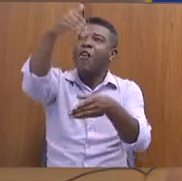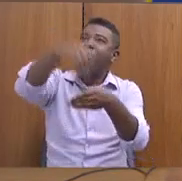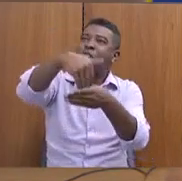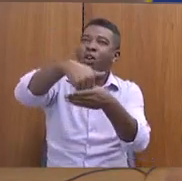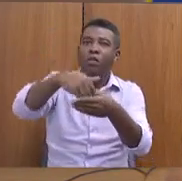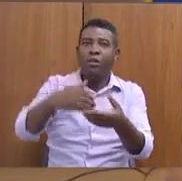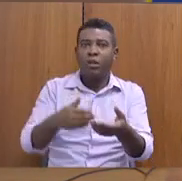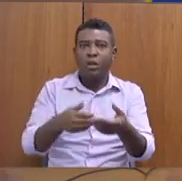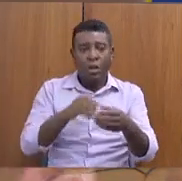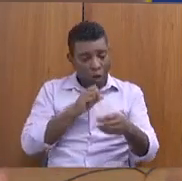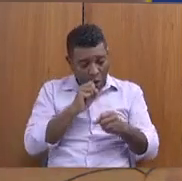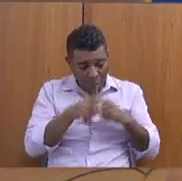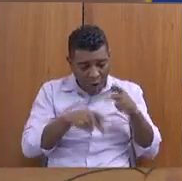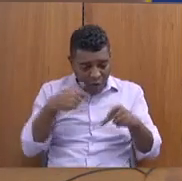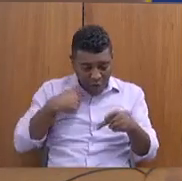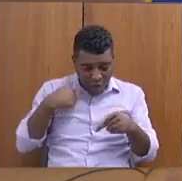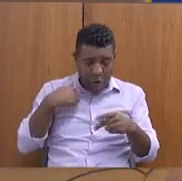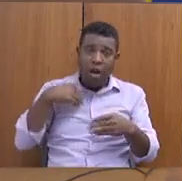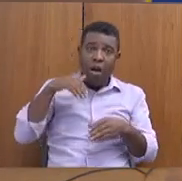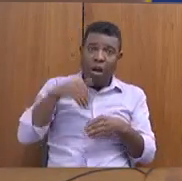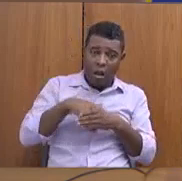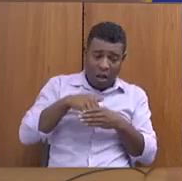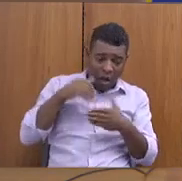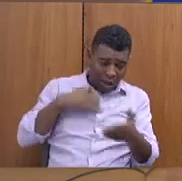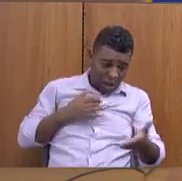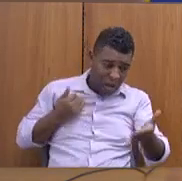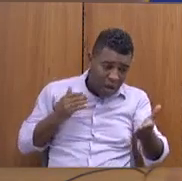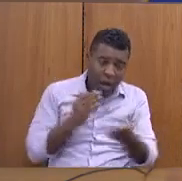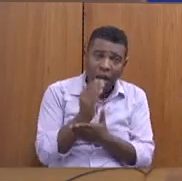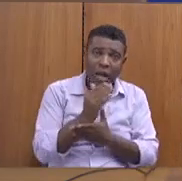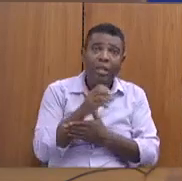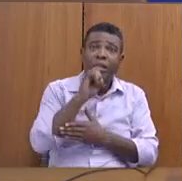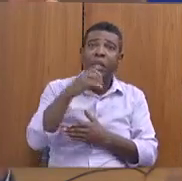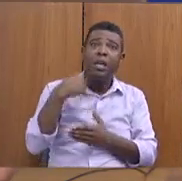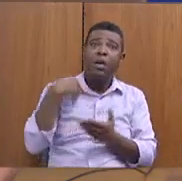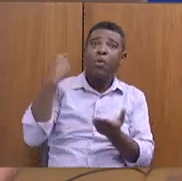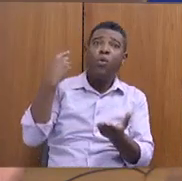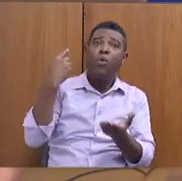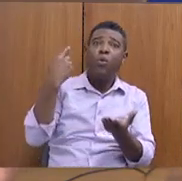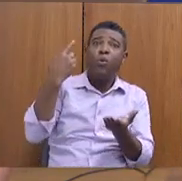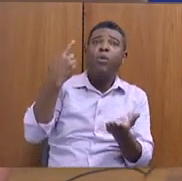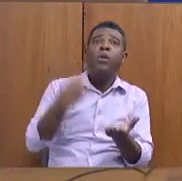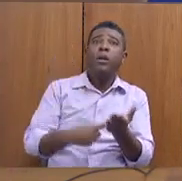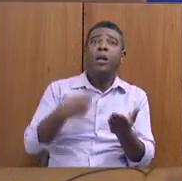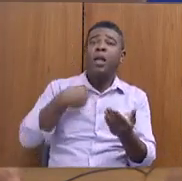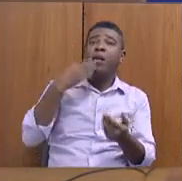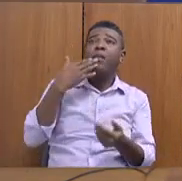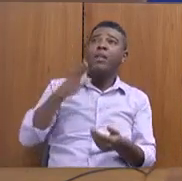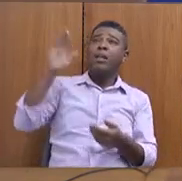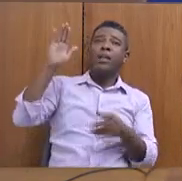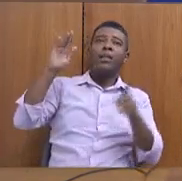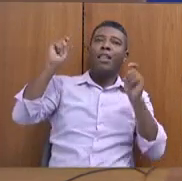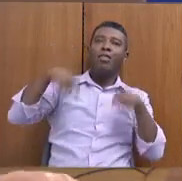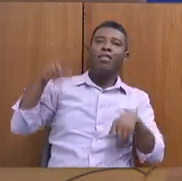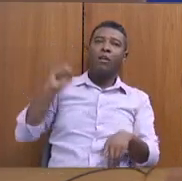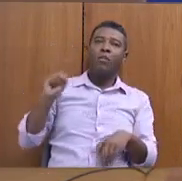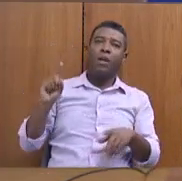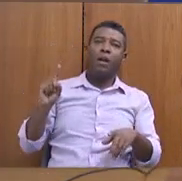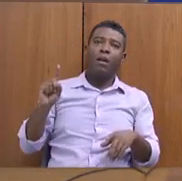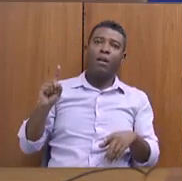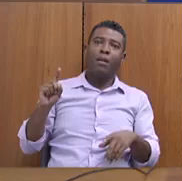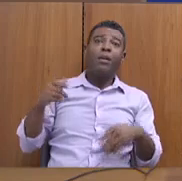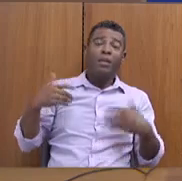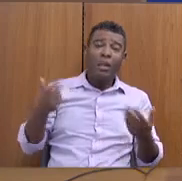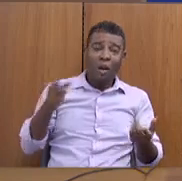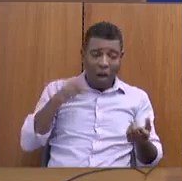sabe que, se daqui a quatro anos eu não cumpri parte do trabalho que eu acredito, nem candidato eu posso ser. Mas o meu desafio é convencer